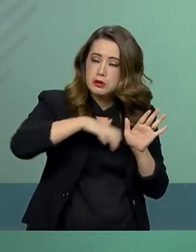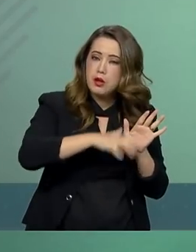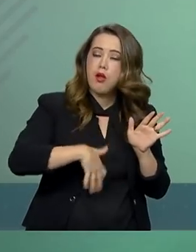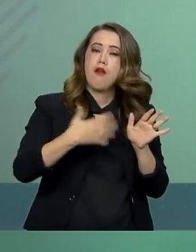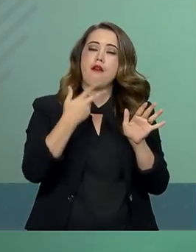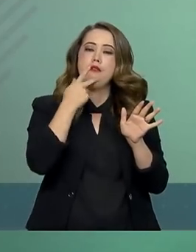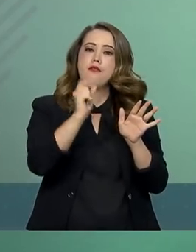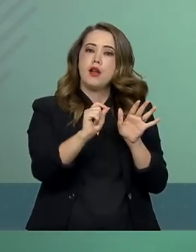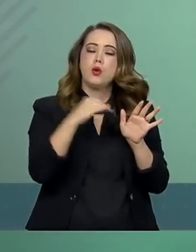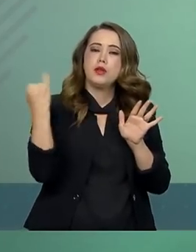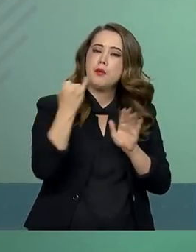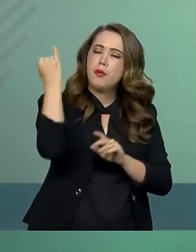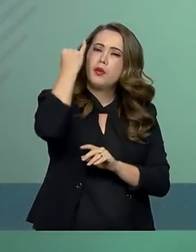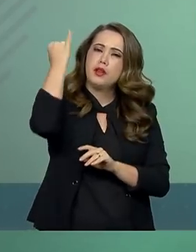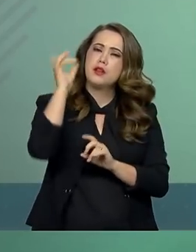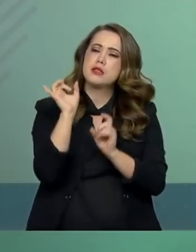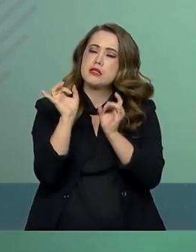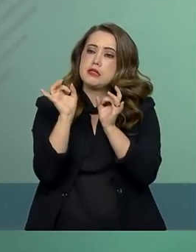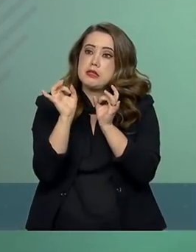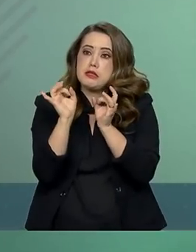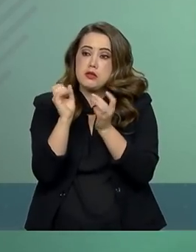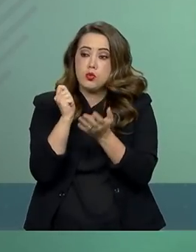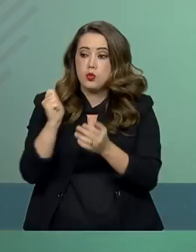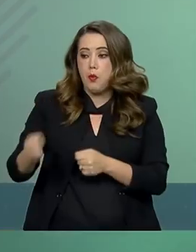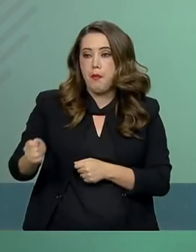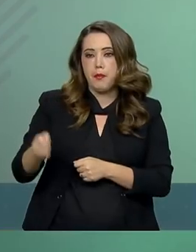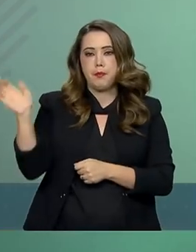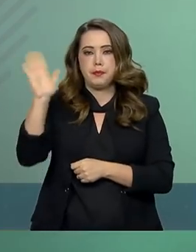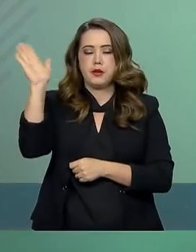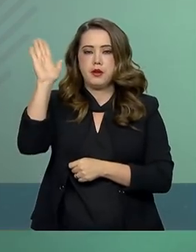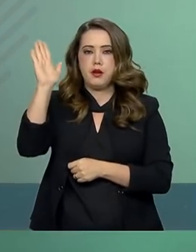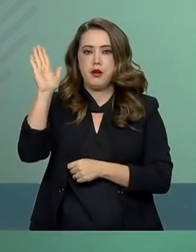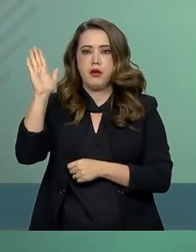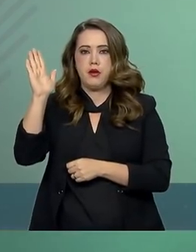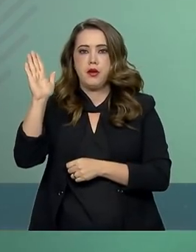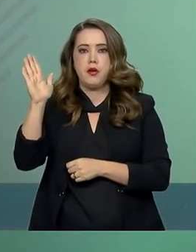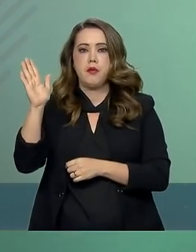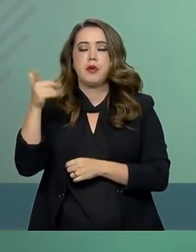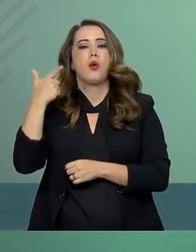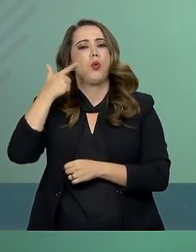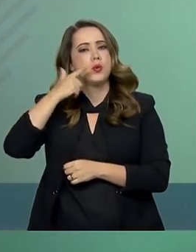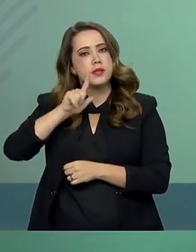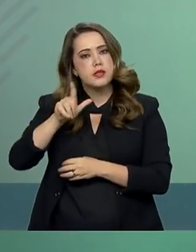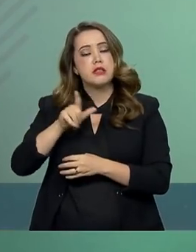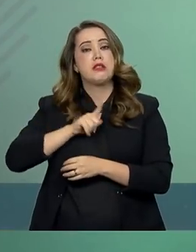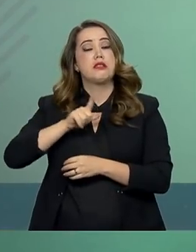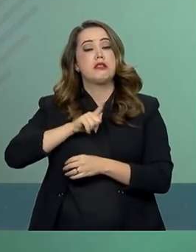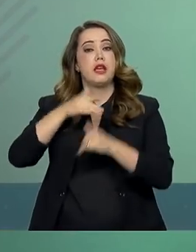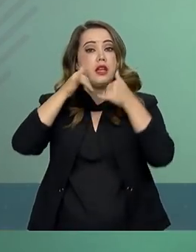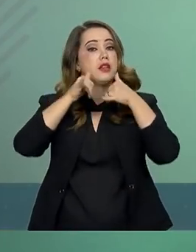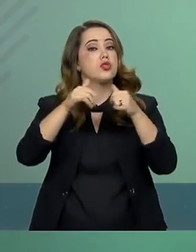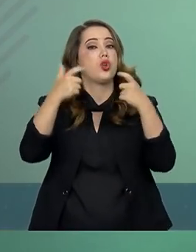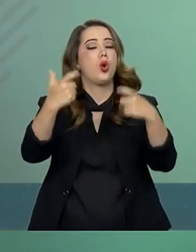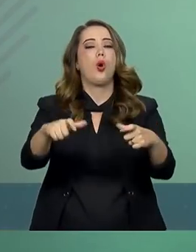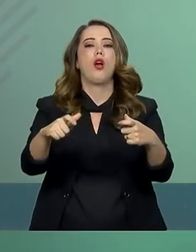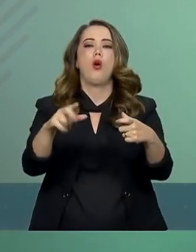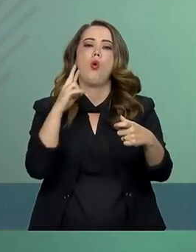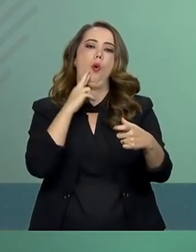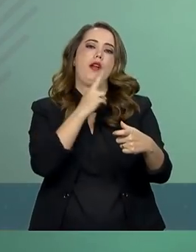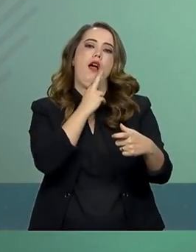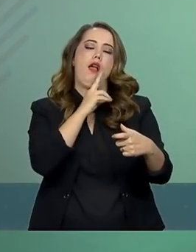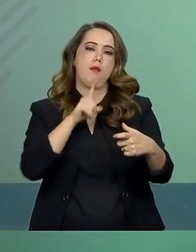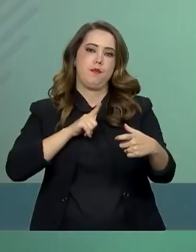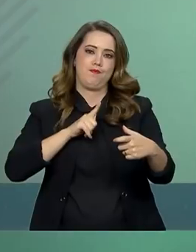fornecimento de energia para Roraima, realizado na última semana, que